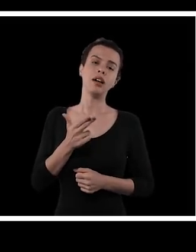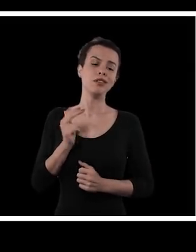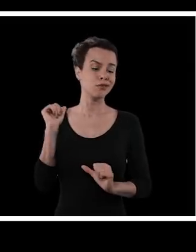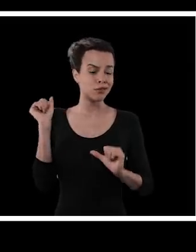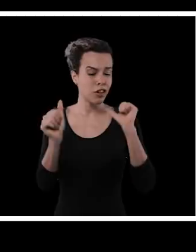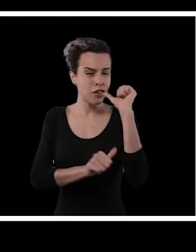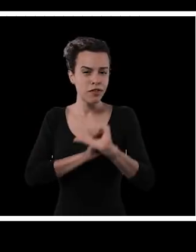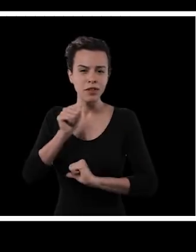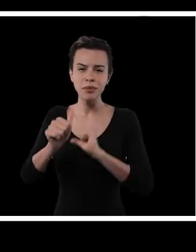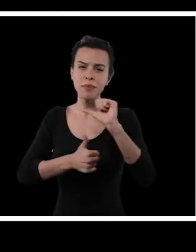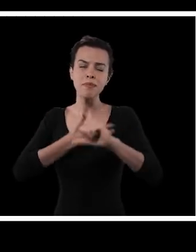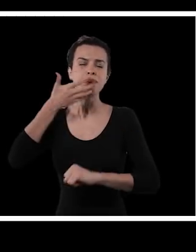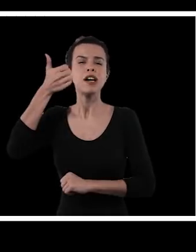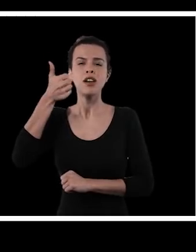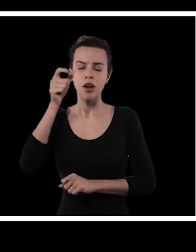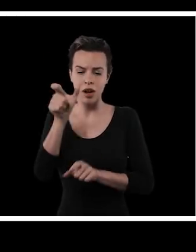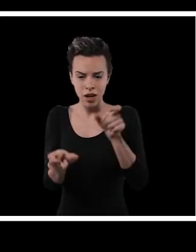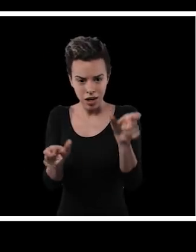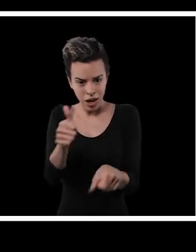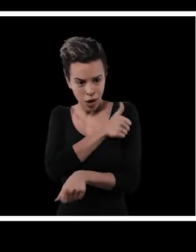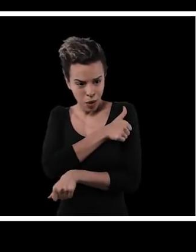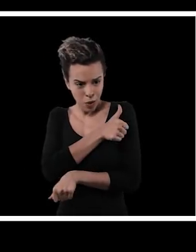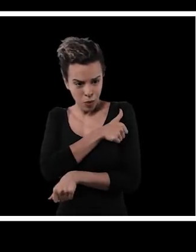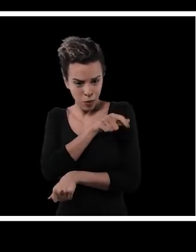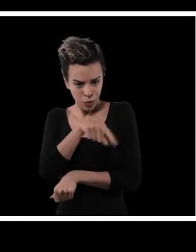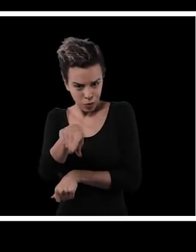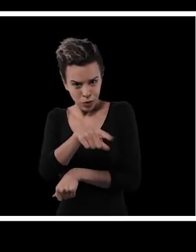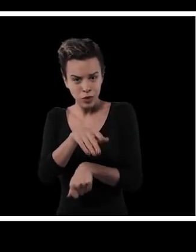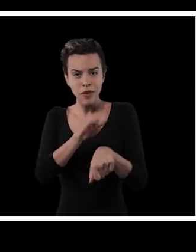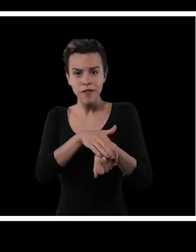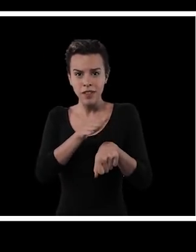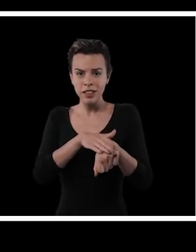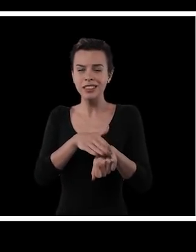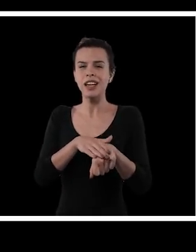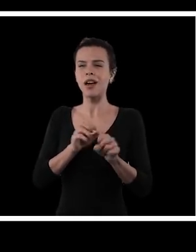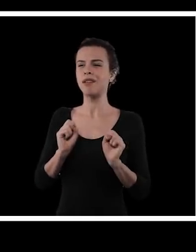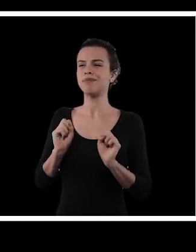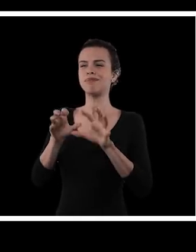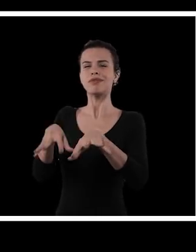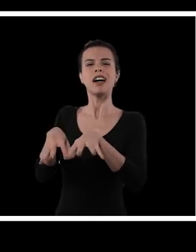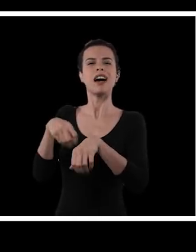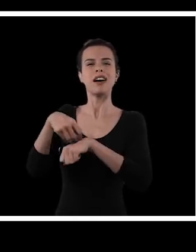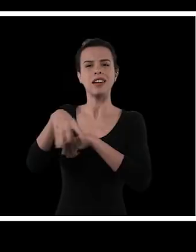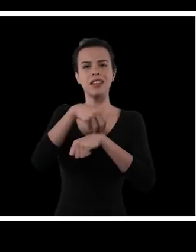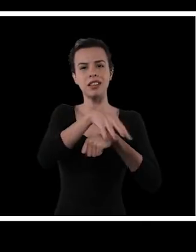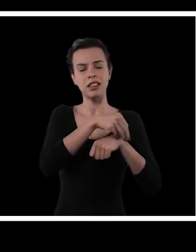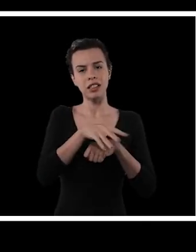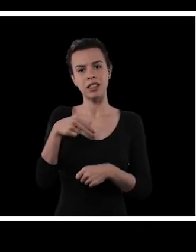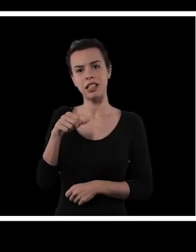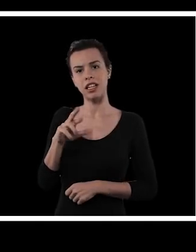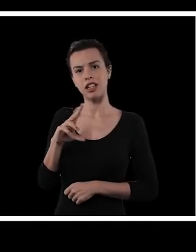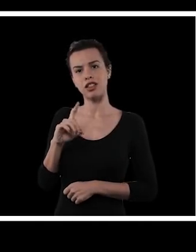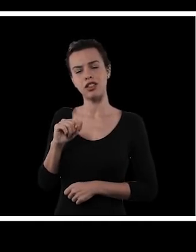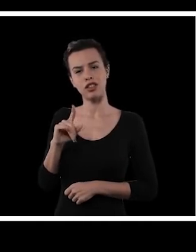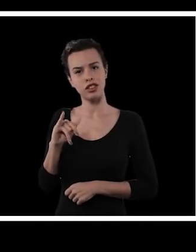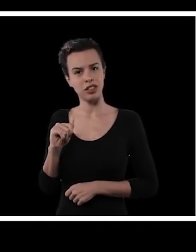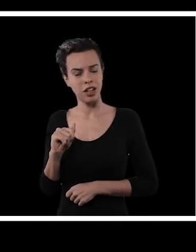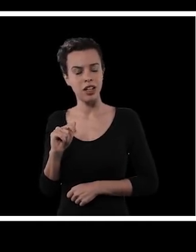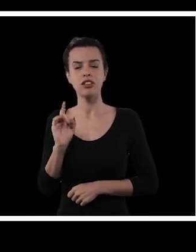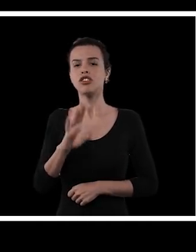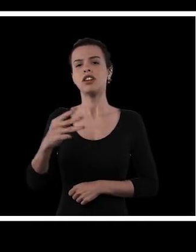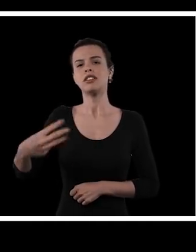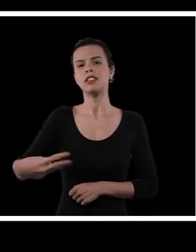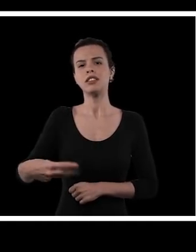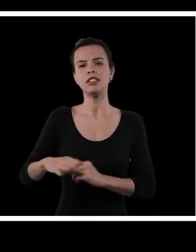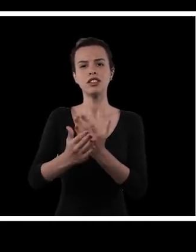muito mais transformador você colocar os alunos de uma escola para fazer nerdologias do que passar o nerdologia em sala de aula